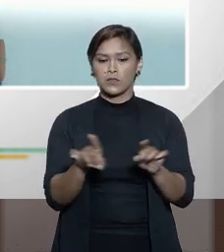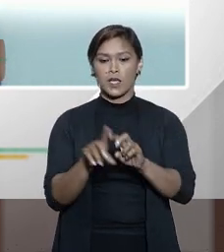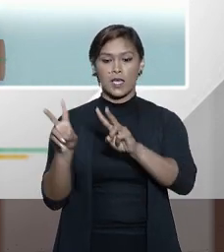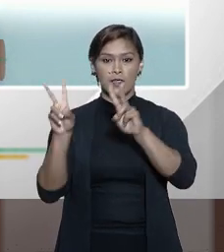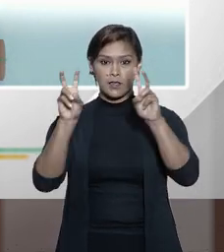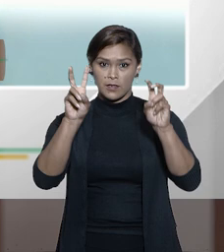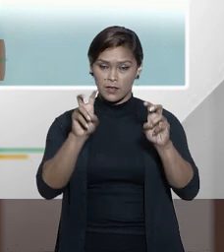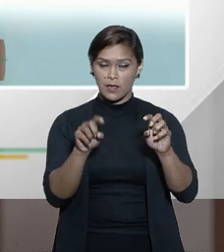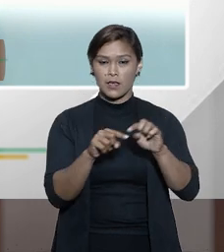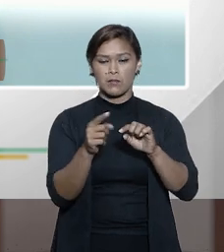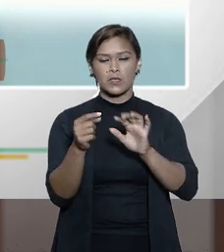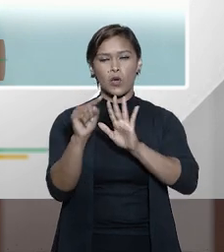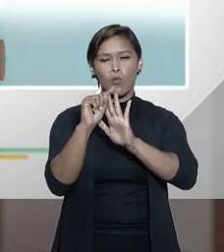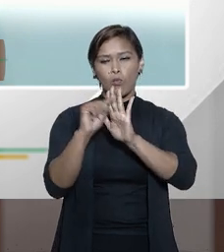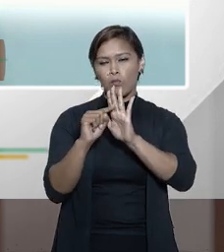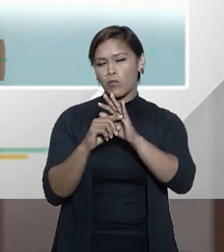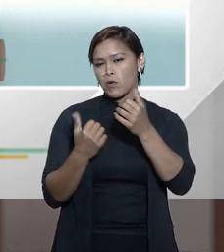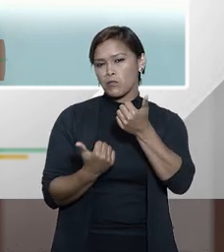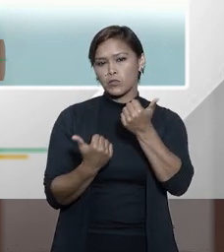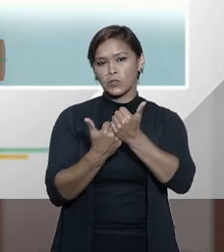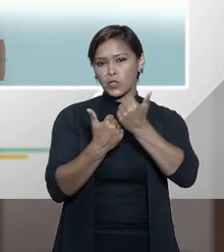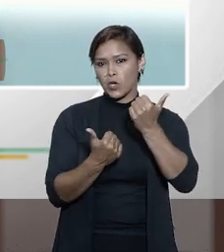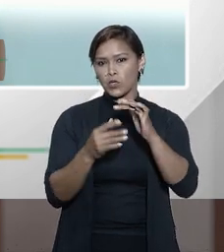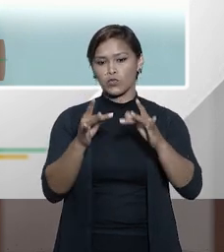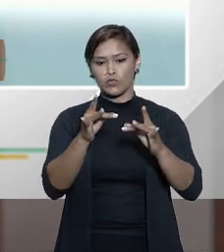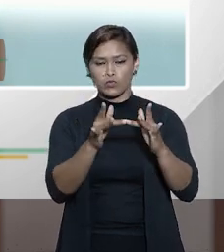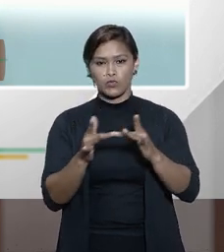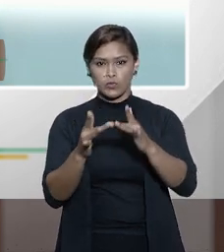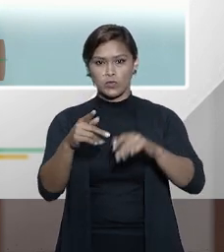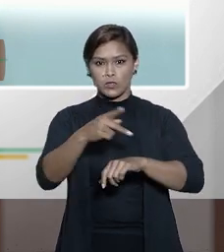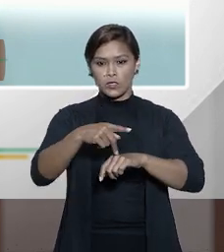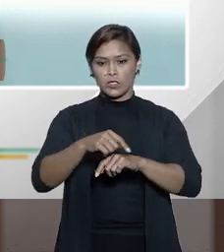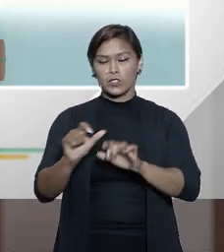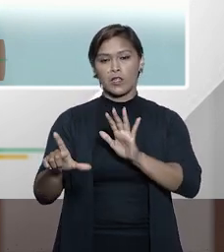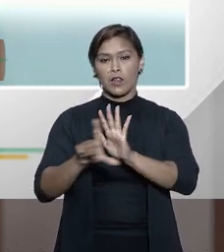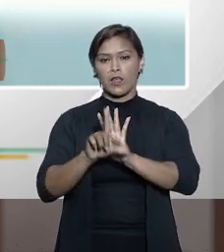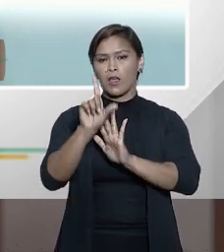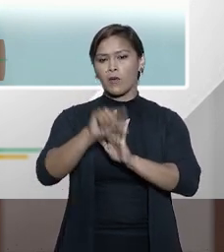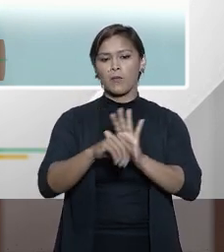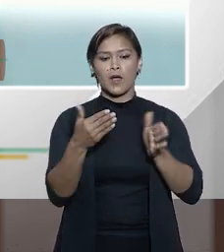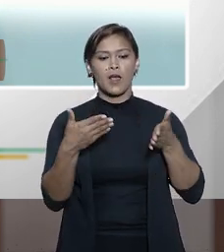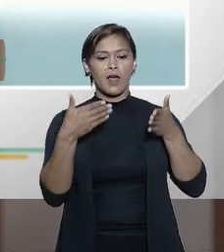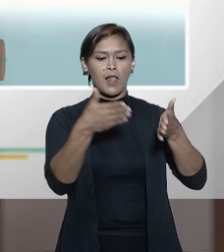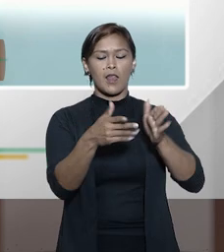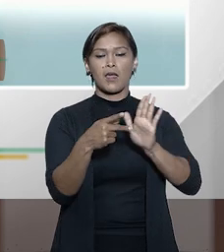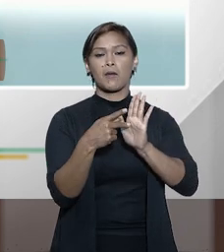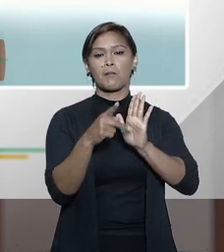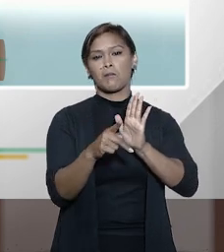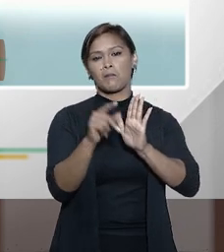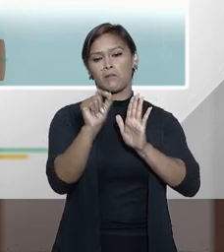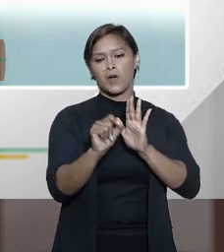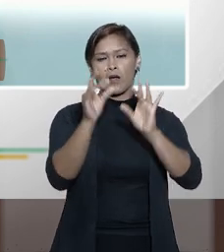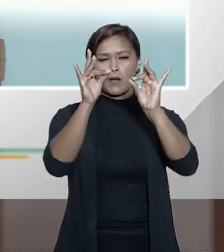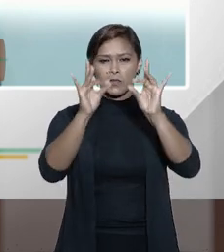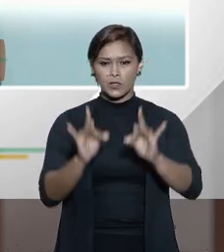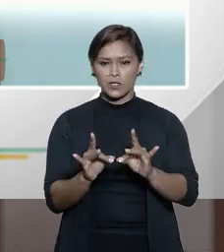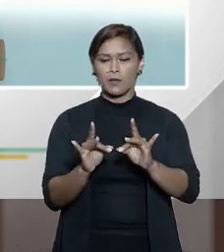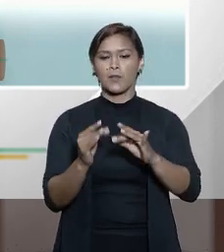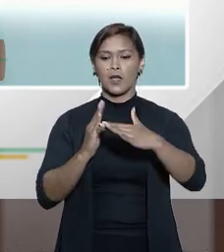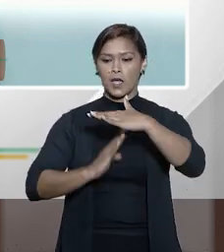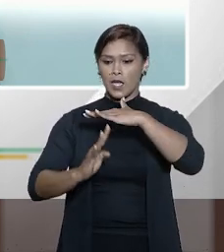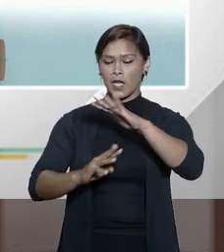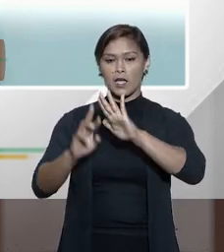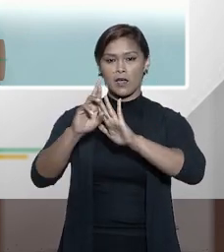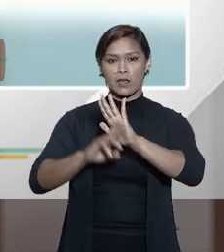alguns pontos de cooperação jurídica internacional, mas ela não é uma lei vocacionada ao tratamento, ao